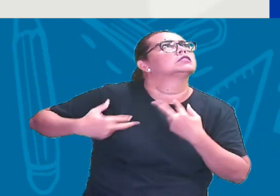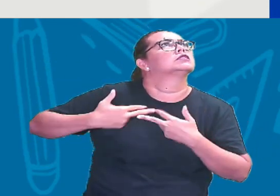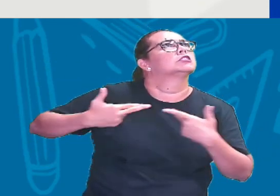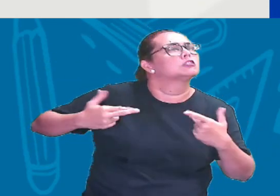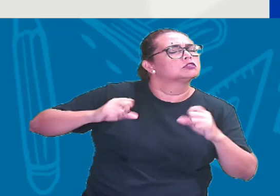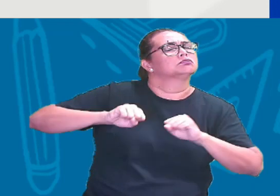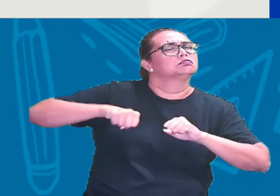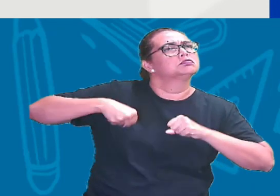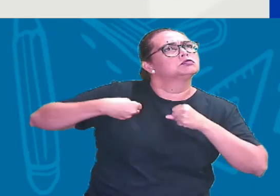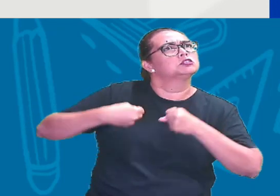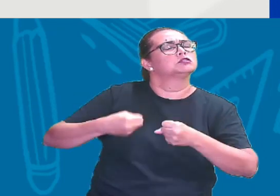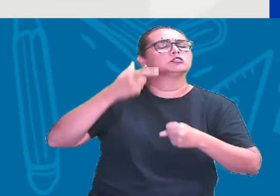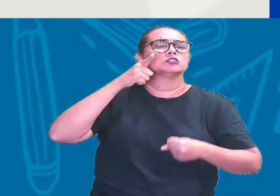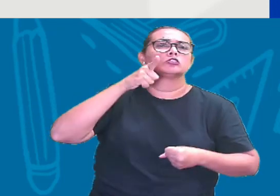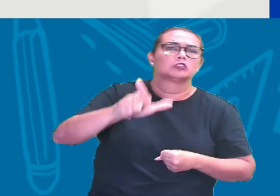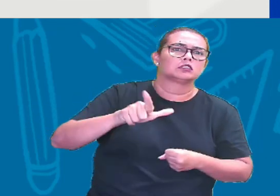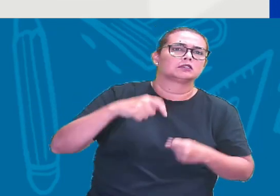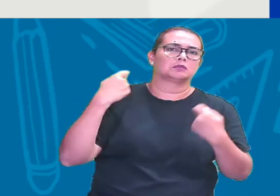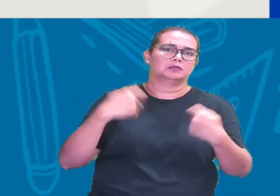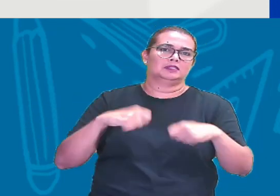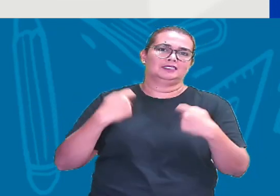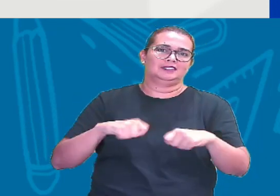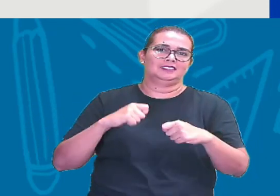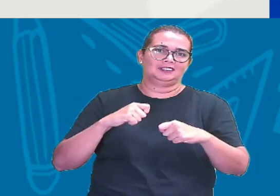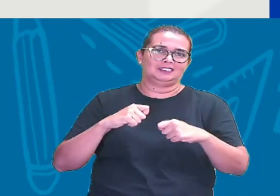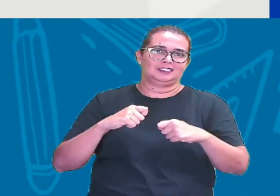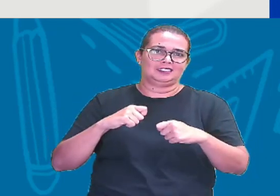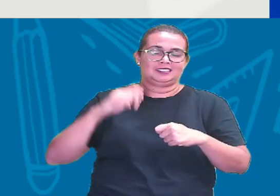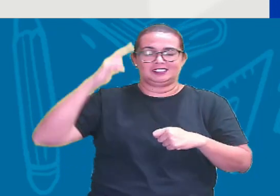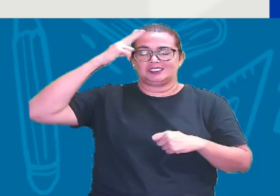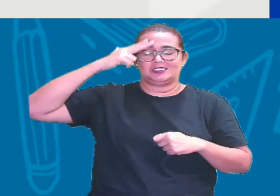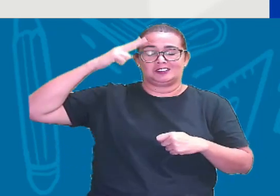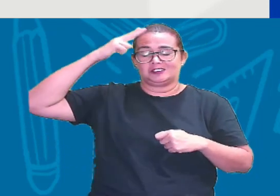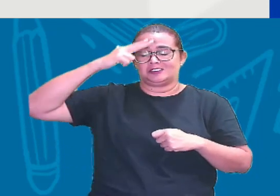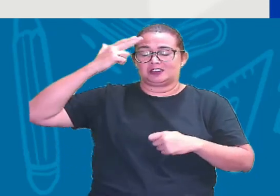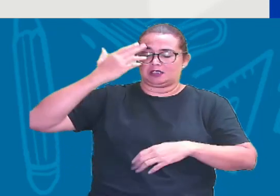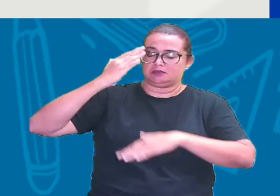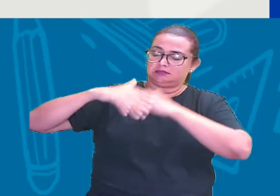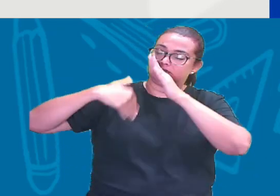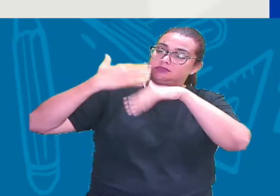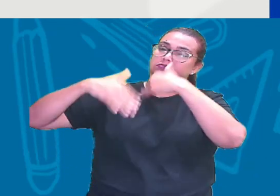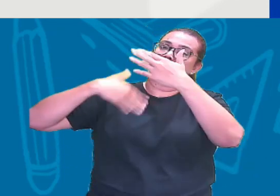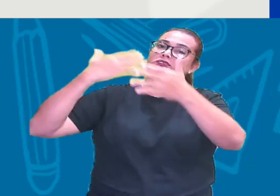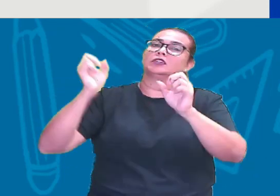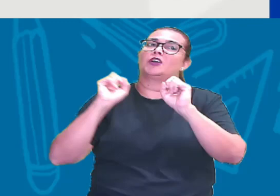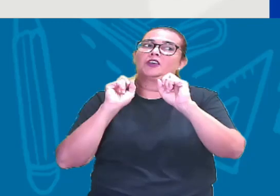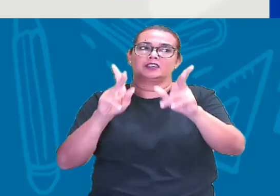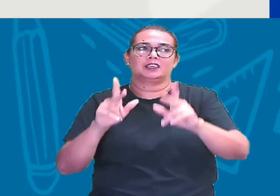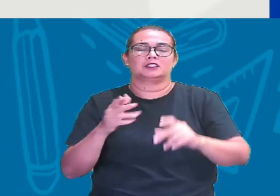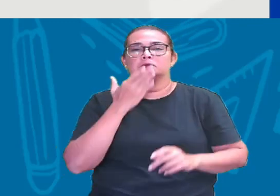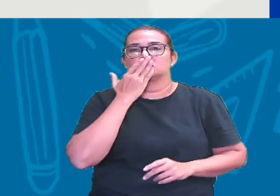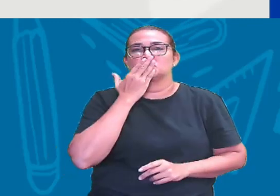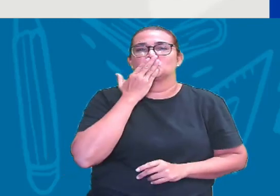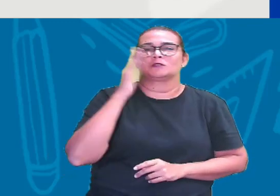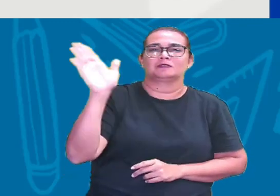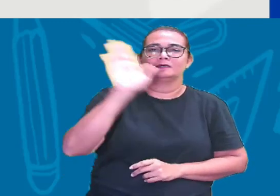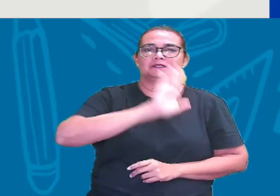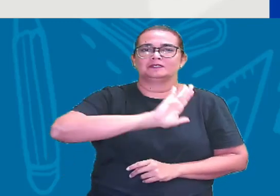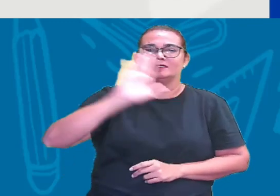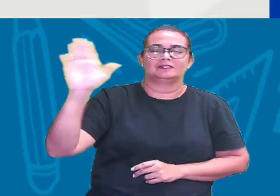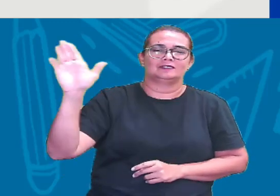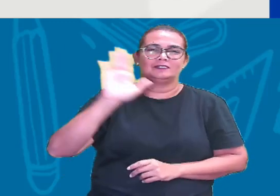ter vontades Desejos maiores Tá certo? Então meninos Olha Um beijinho